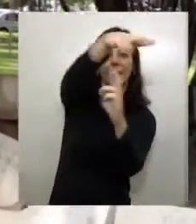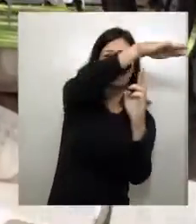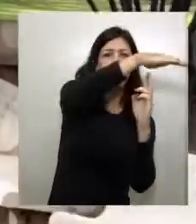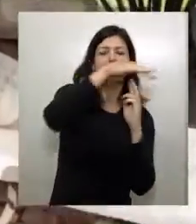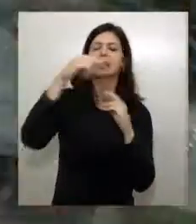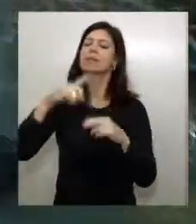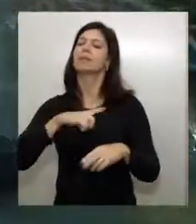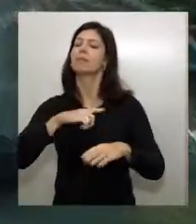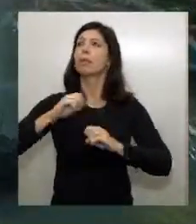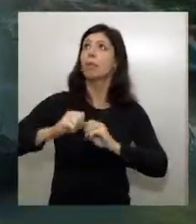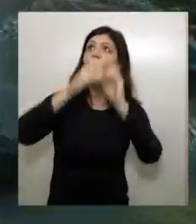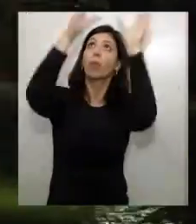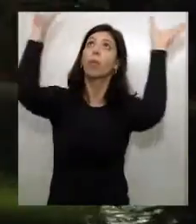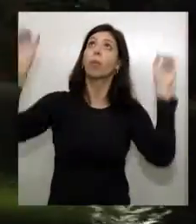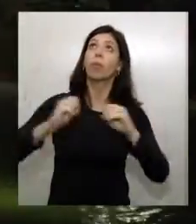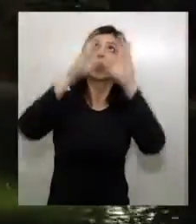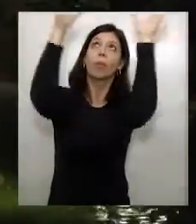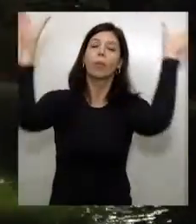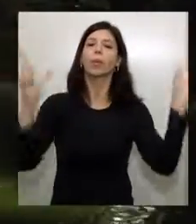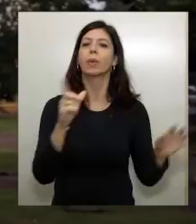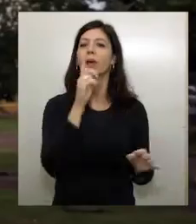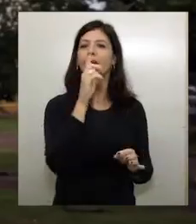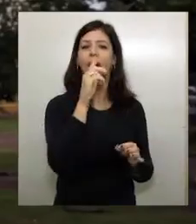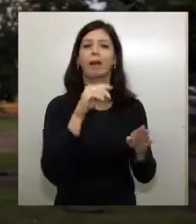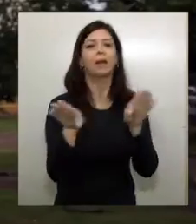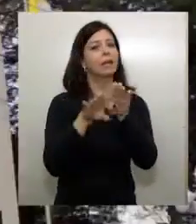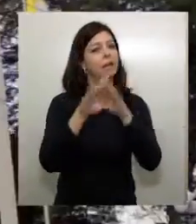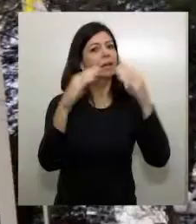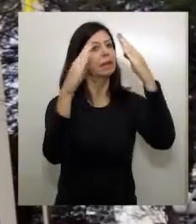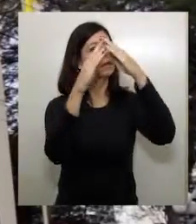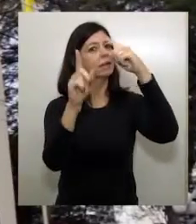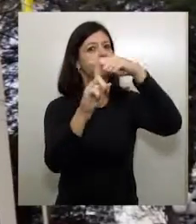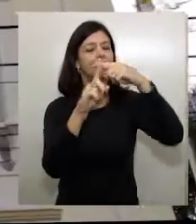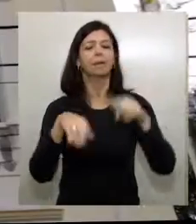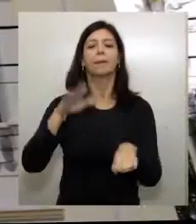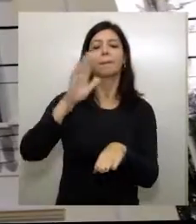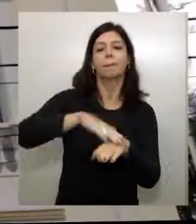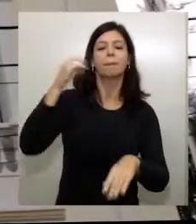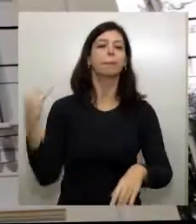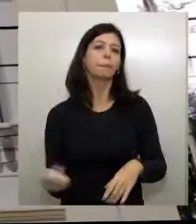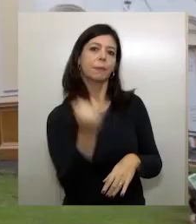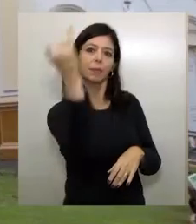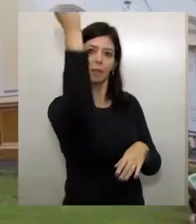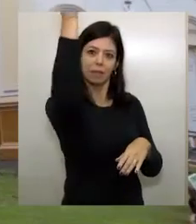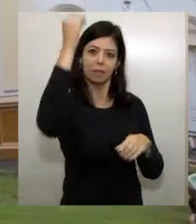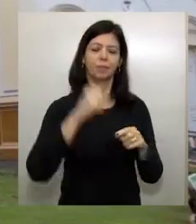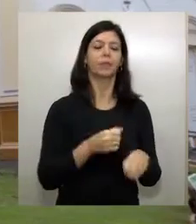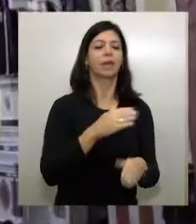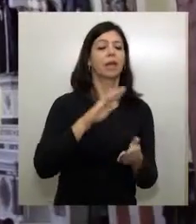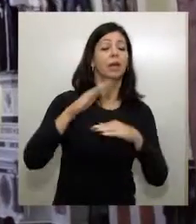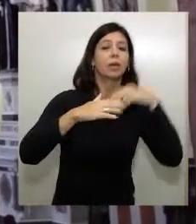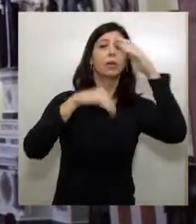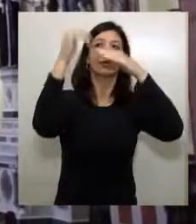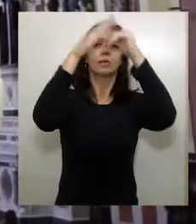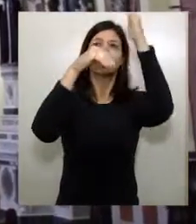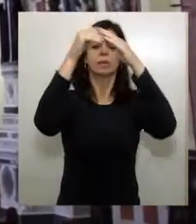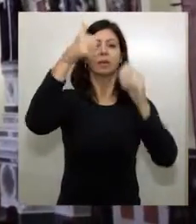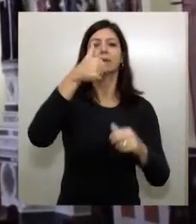Barão, com suas fontes bucólicas, está a Basílica de Nossa Senhora do Patrocínio, construída em